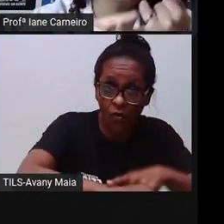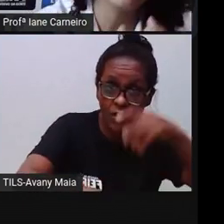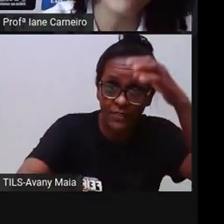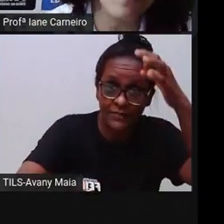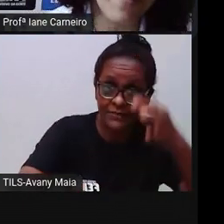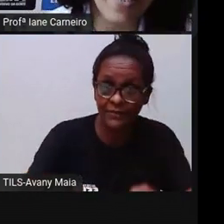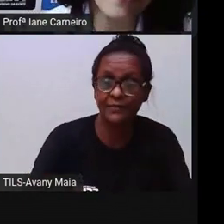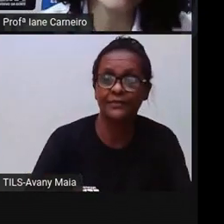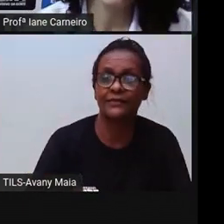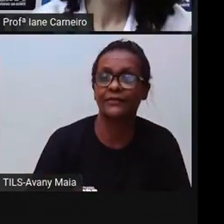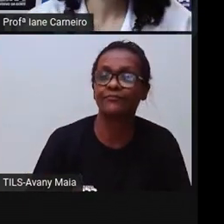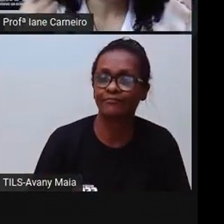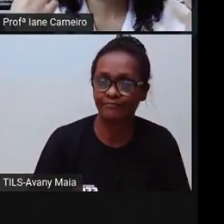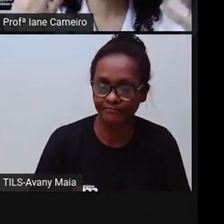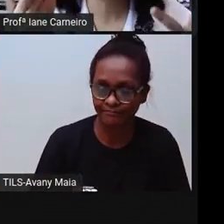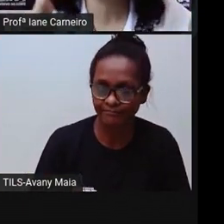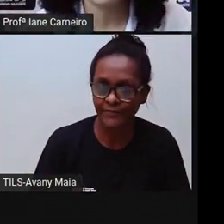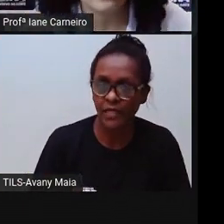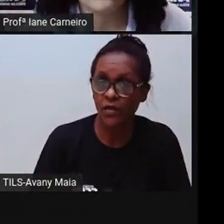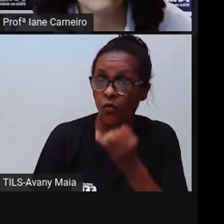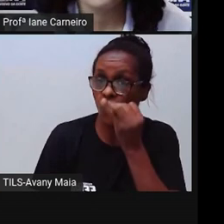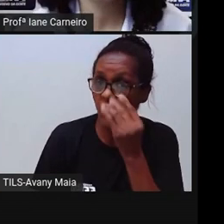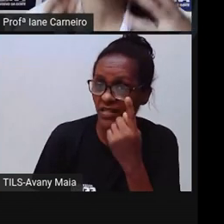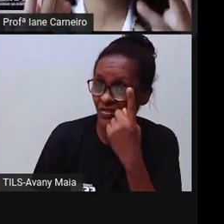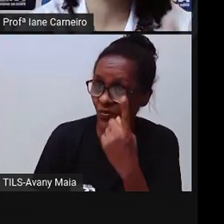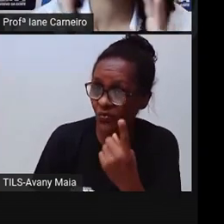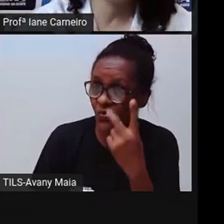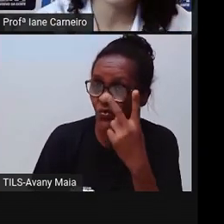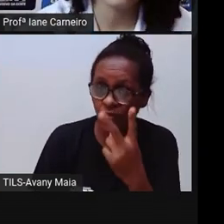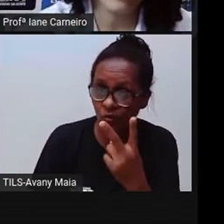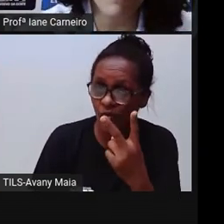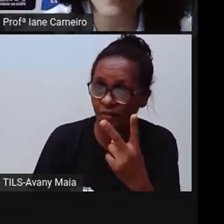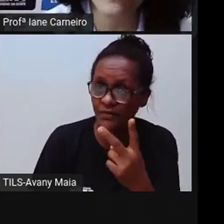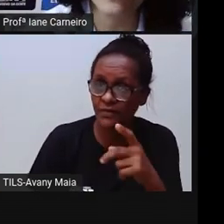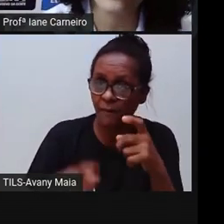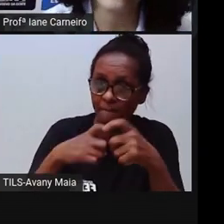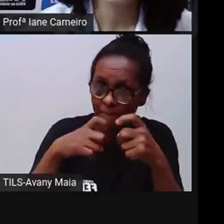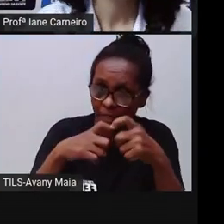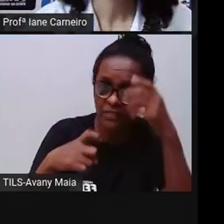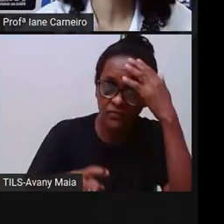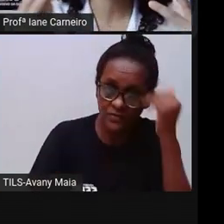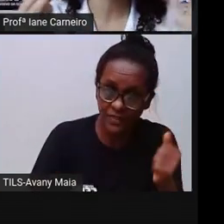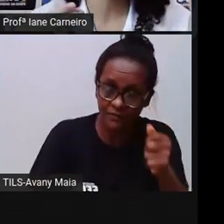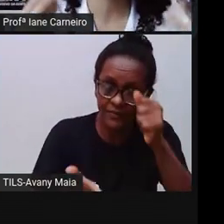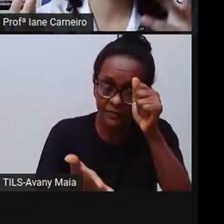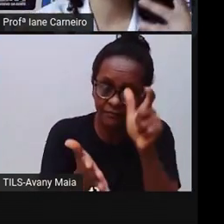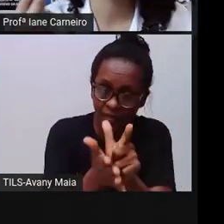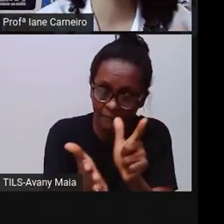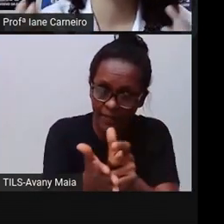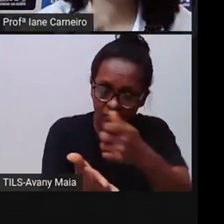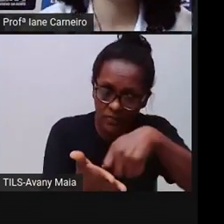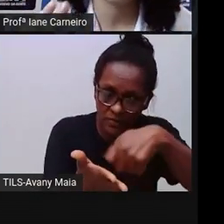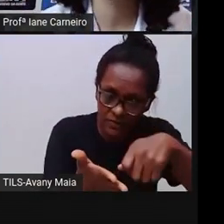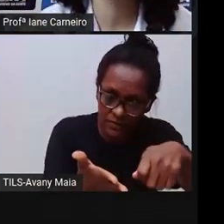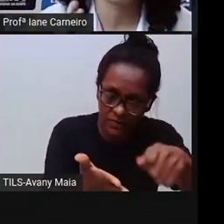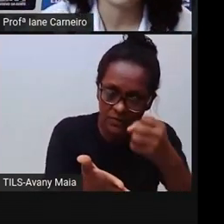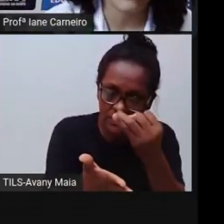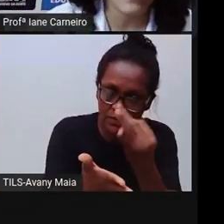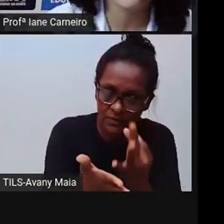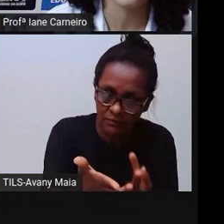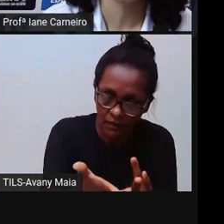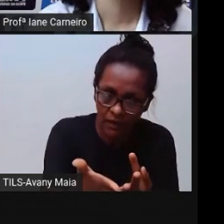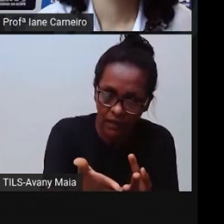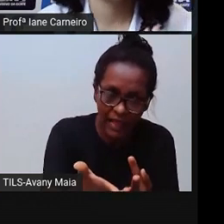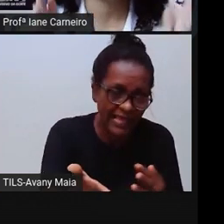que você tem que tomar o remédio e a quantidade que você tem que tomar daquele remédio, né? E se você estiver precisando tomar mais de um